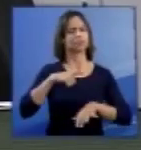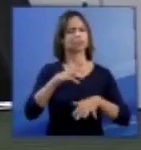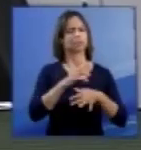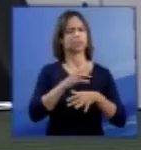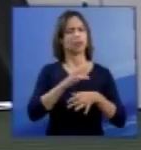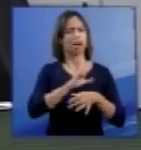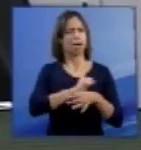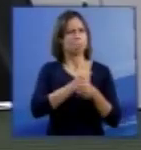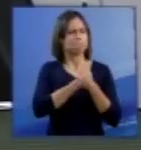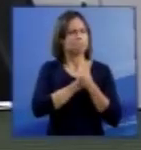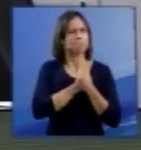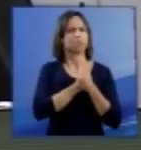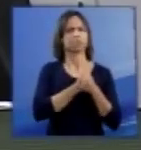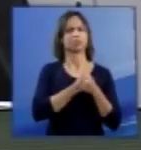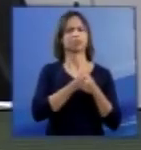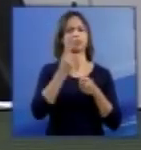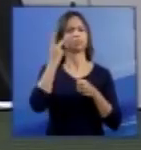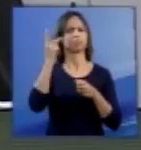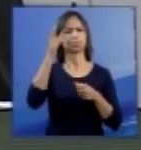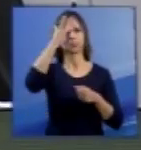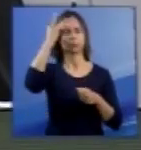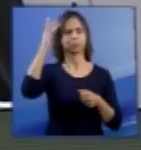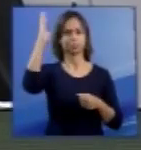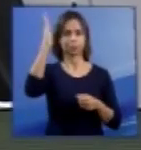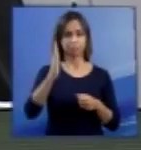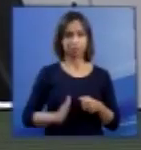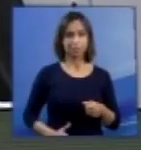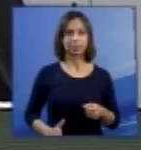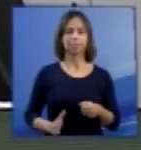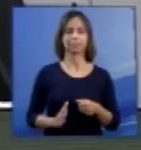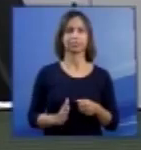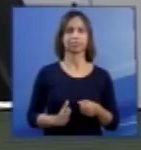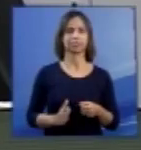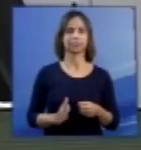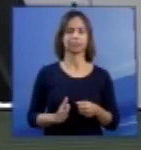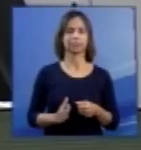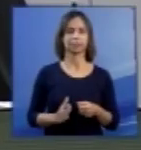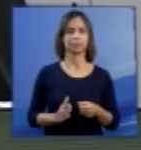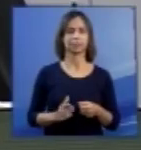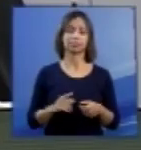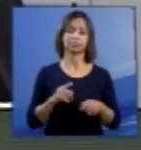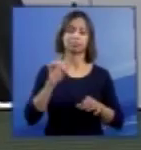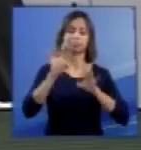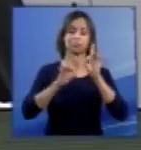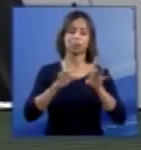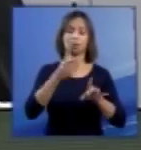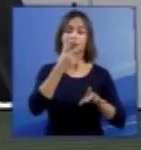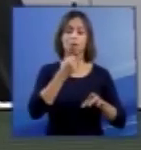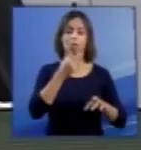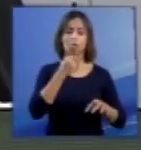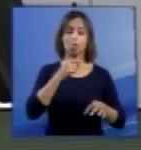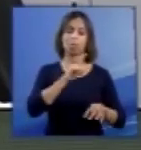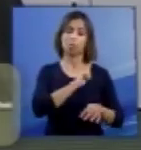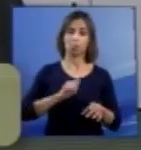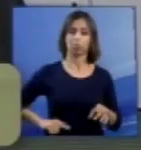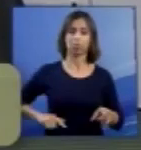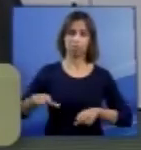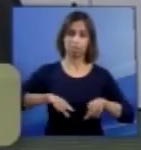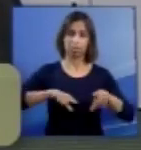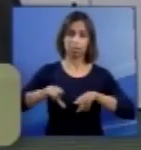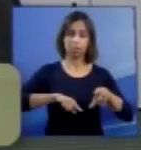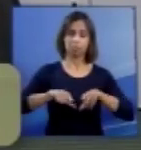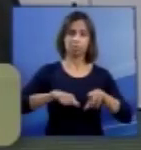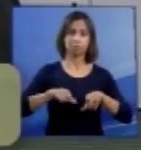pelos brasileiros, especialmente pelos homens públicos, a um